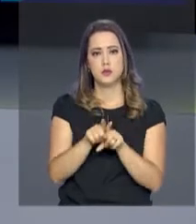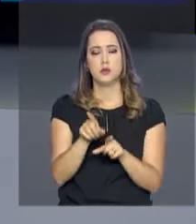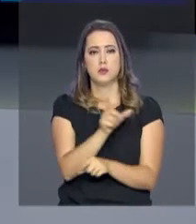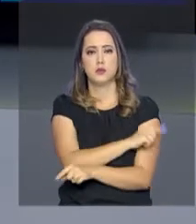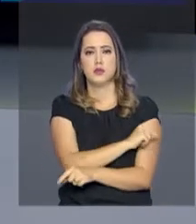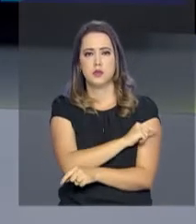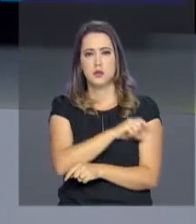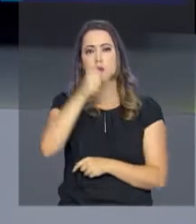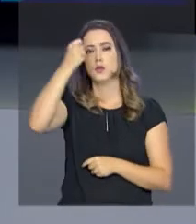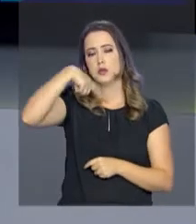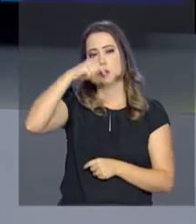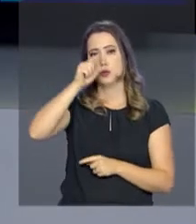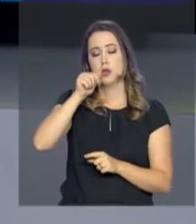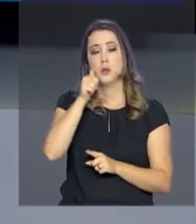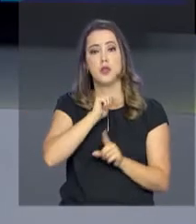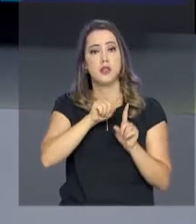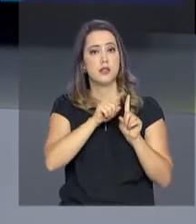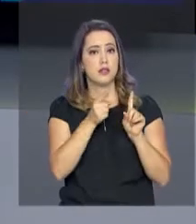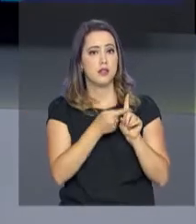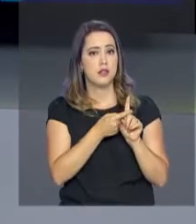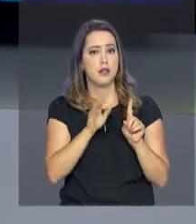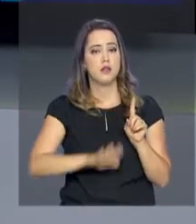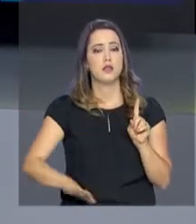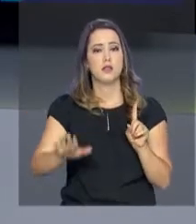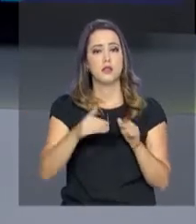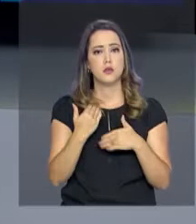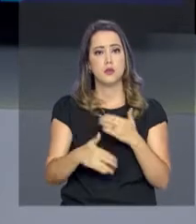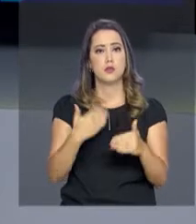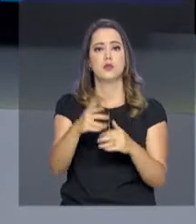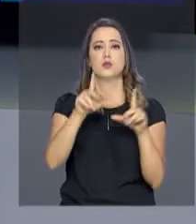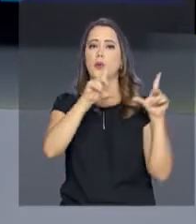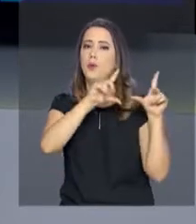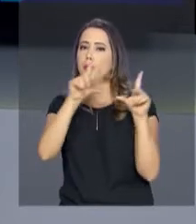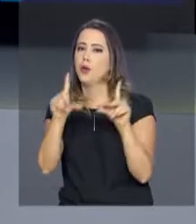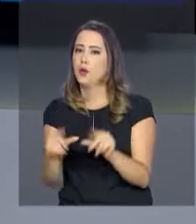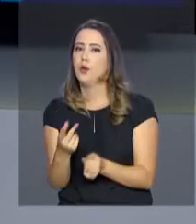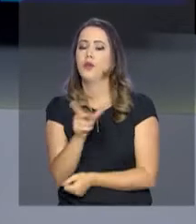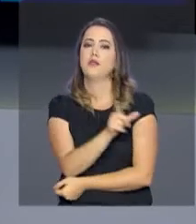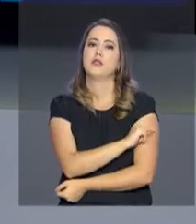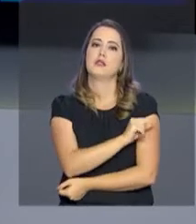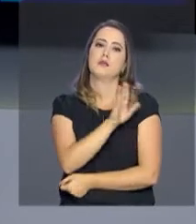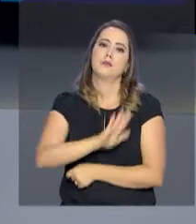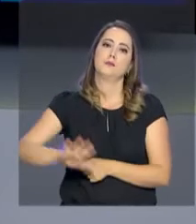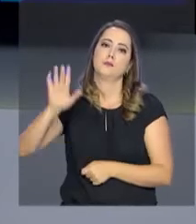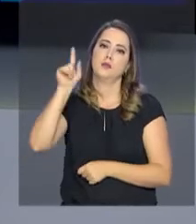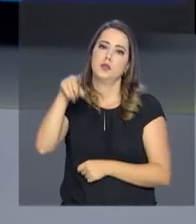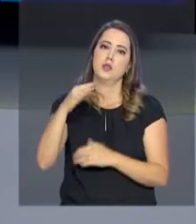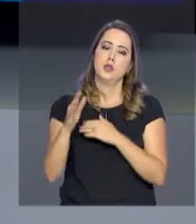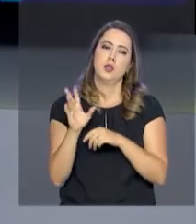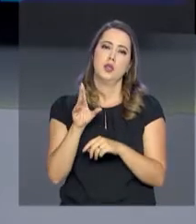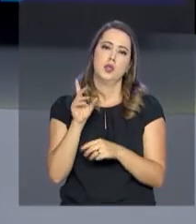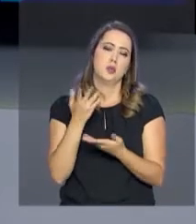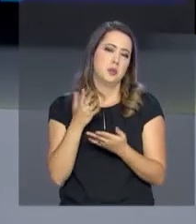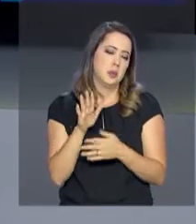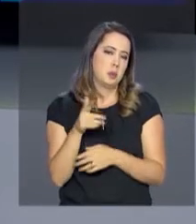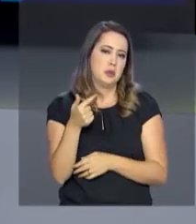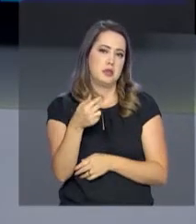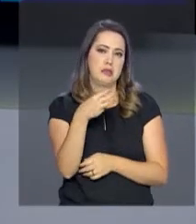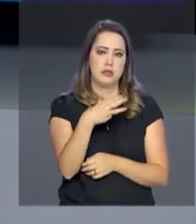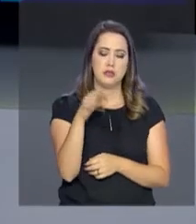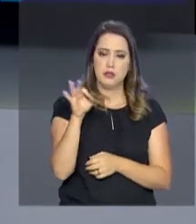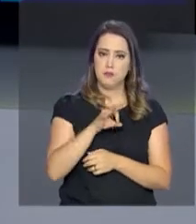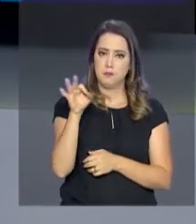vacinou contra a gripe. Gestantes e crianças continuam com o menor índice de vacinação do país, com cobertura de aproximadamente